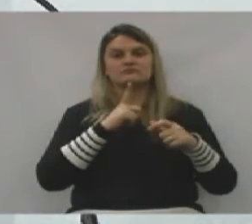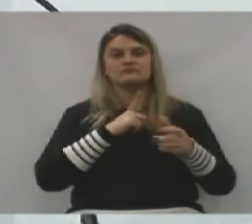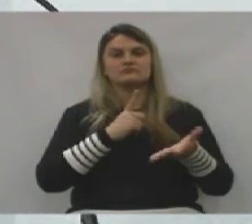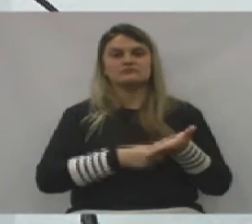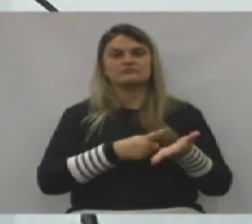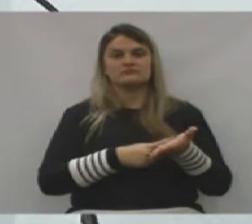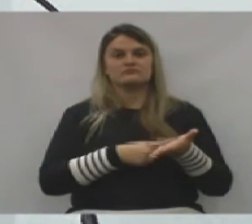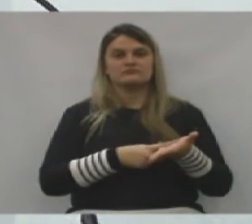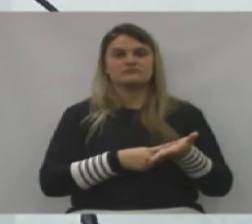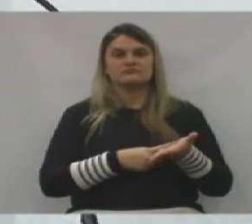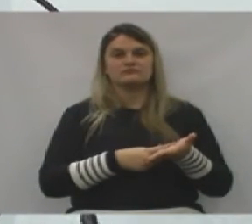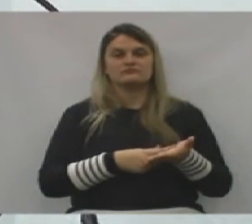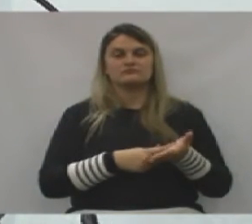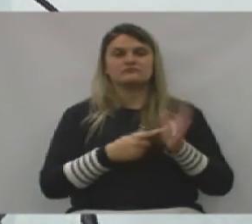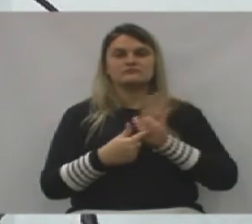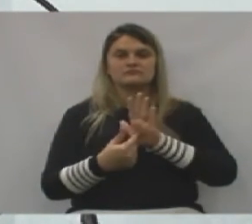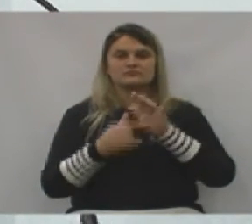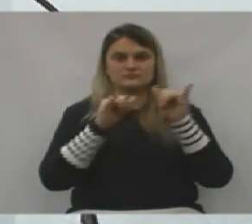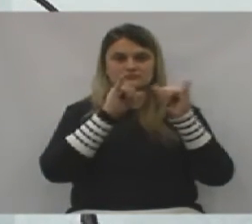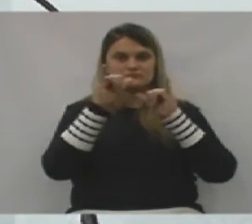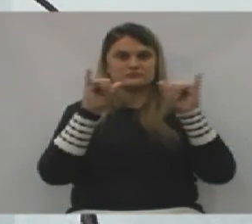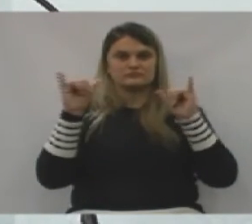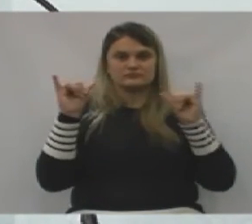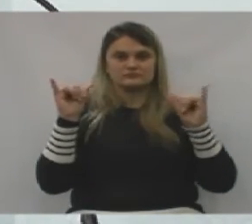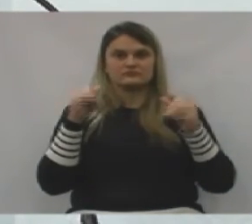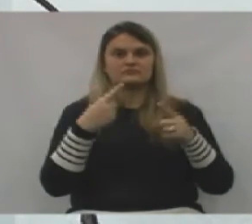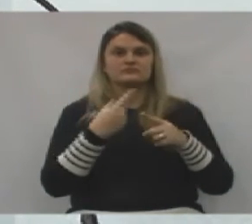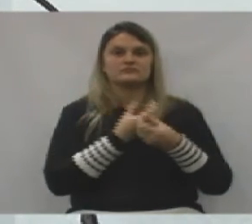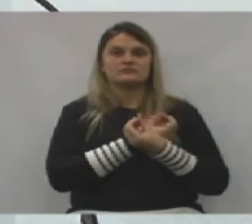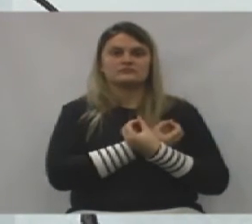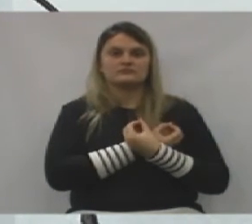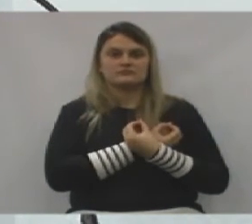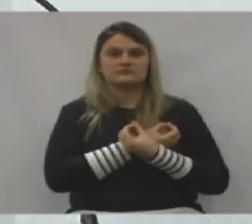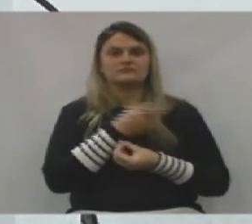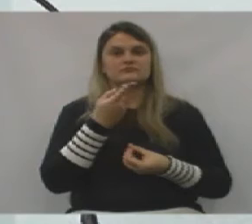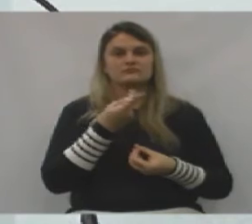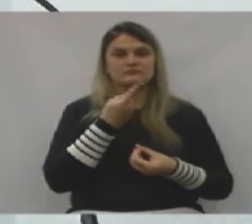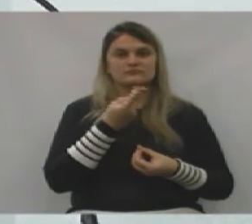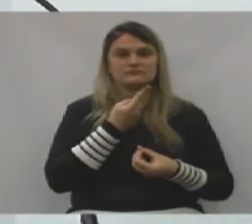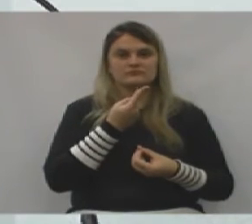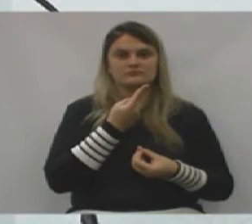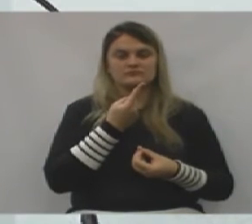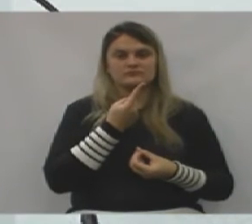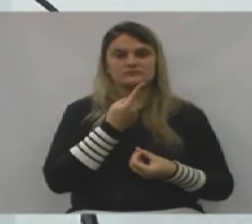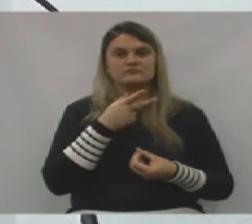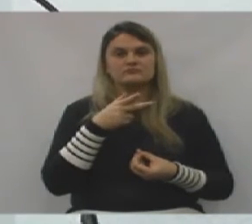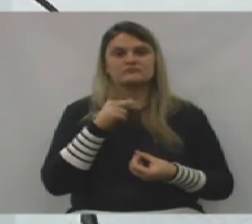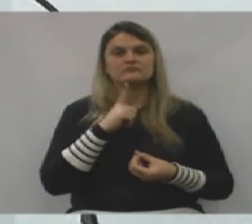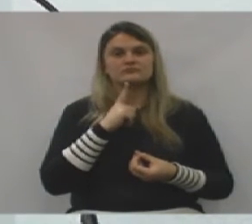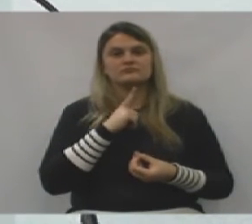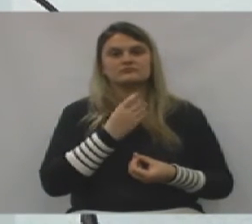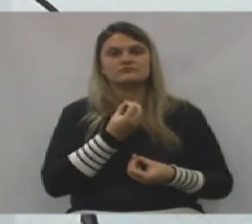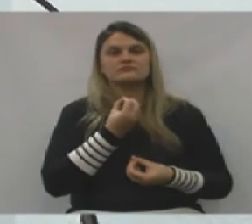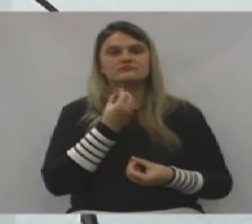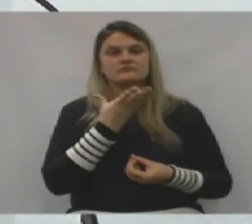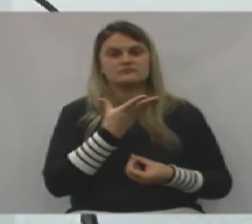me colocando meio que como garoto propaganda, porque a PADAF falou que foi um bom